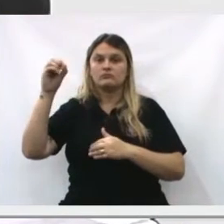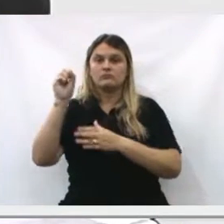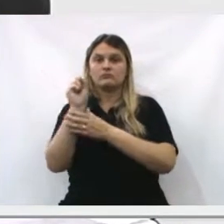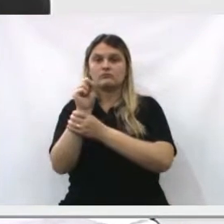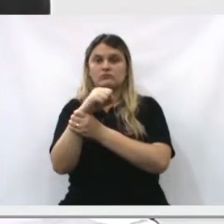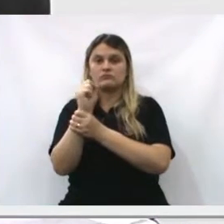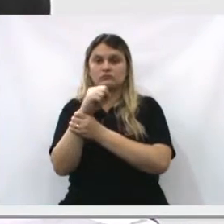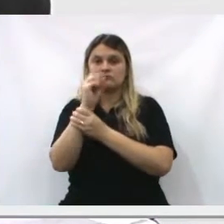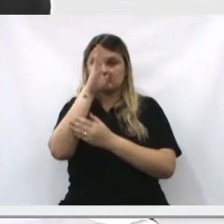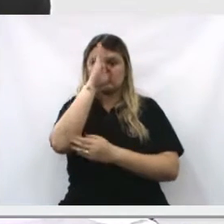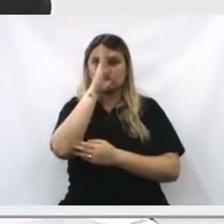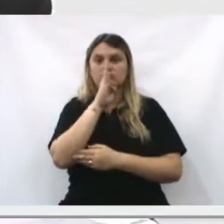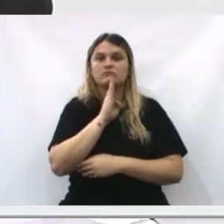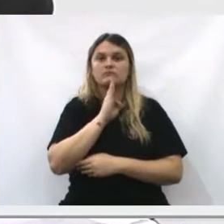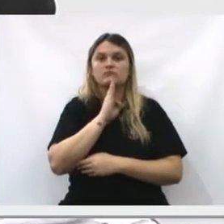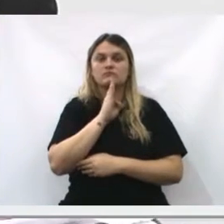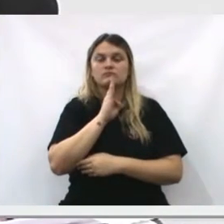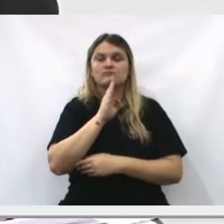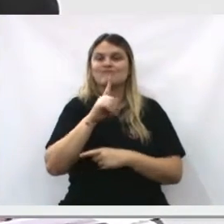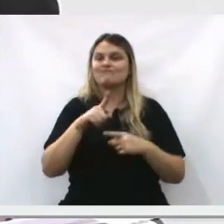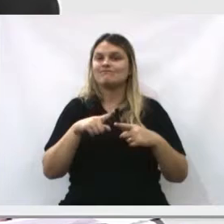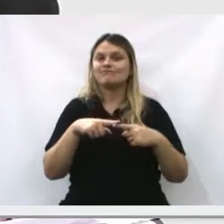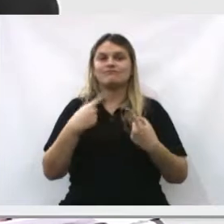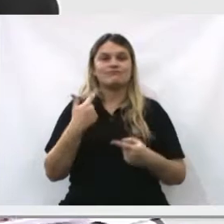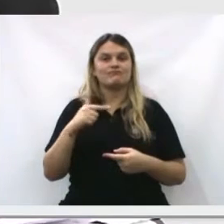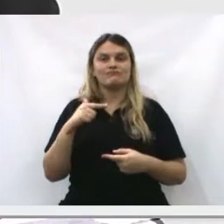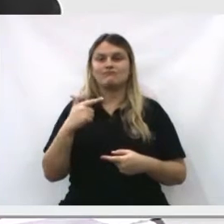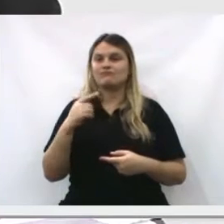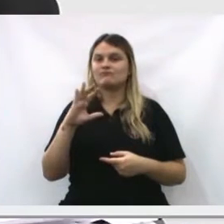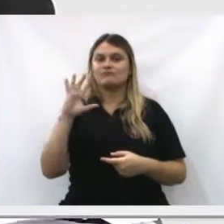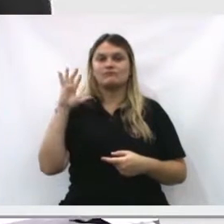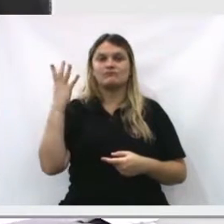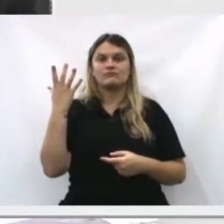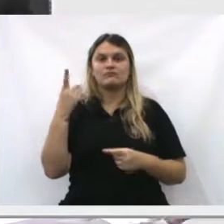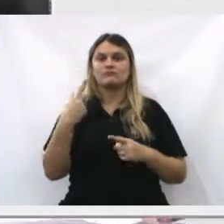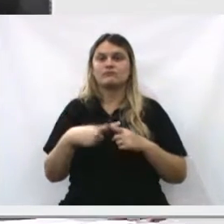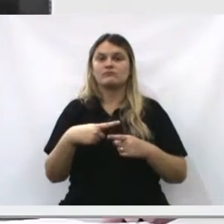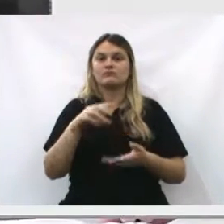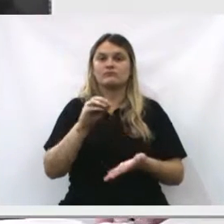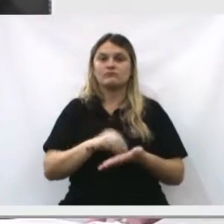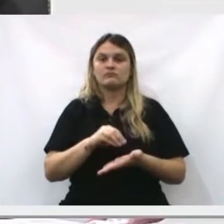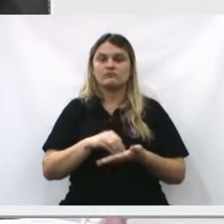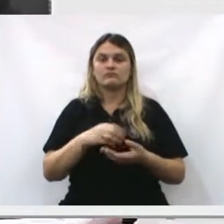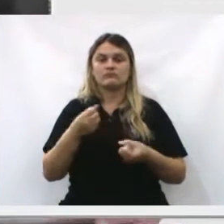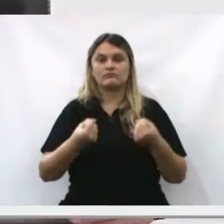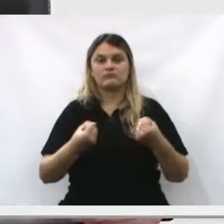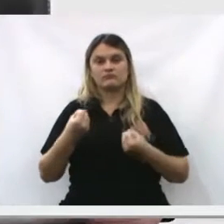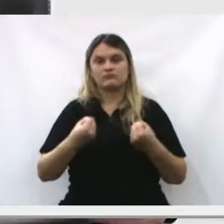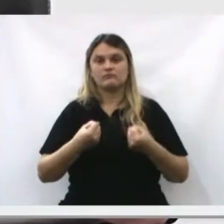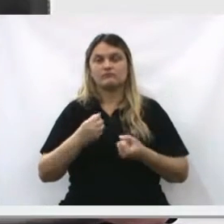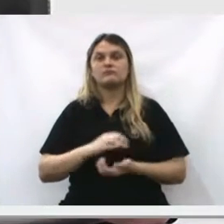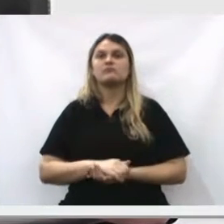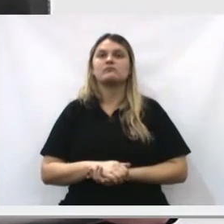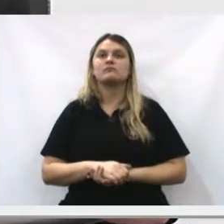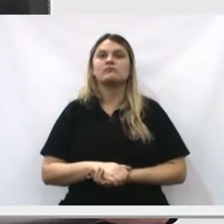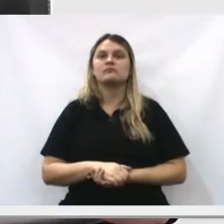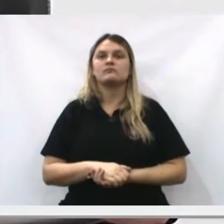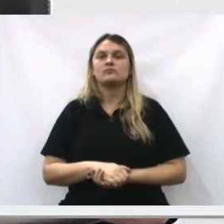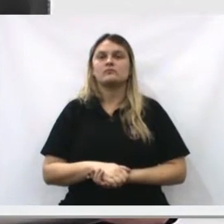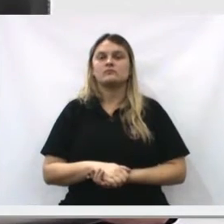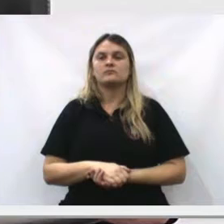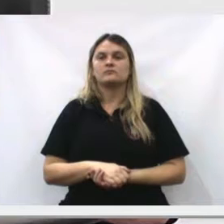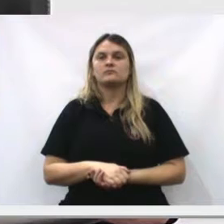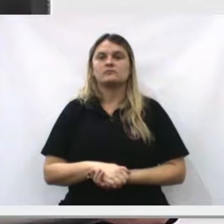fisioterapias gratuitas, mas que não estão acontecendo por esse detalhe.